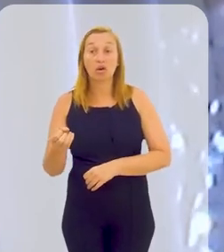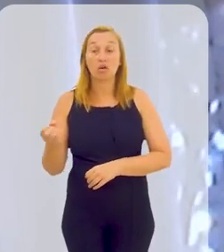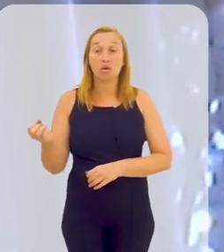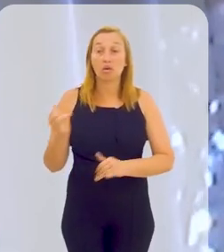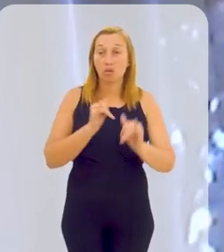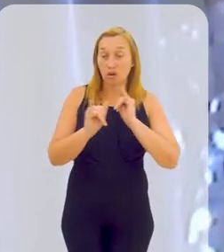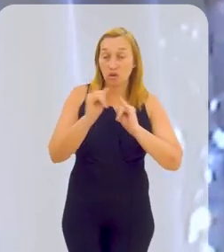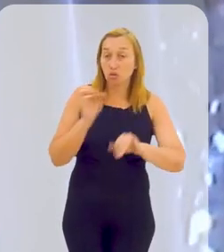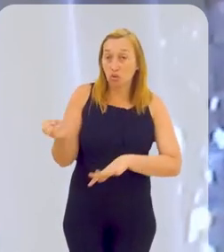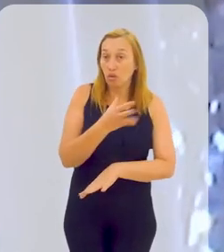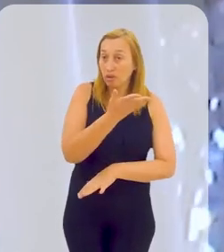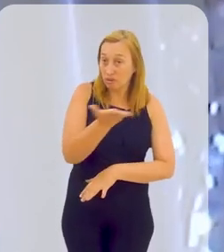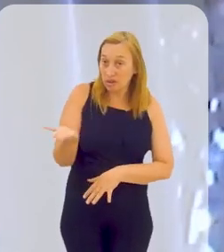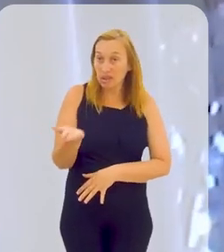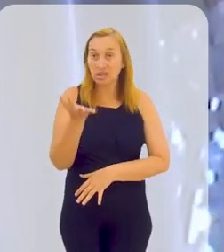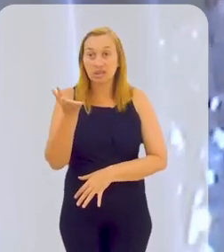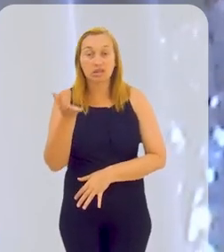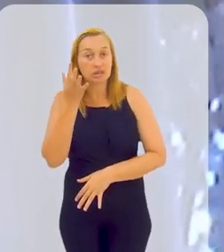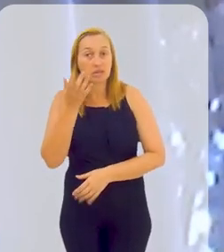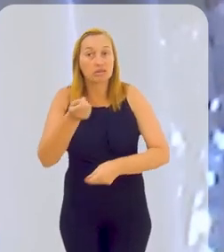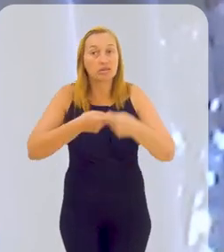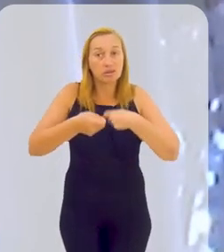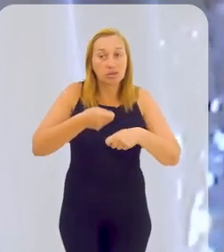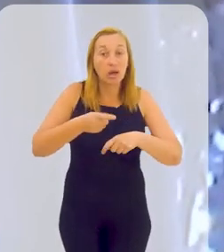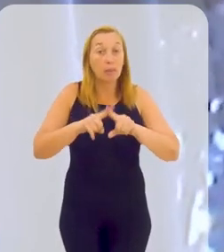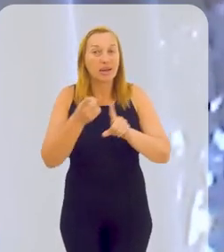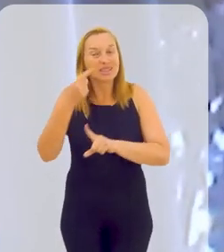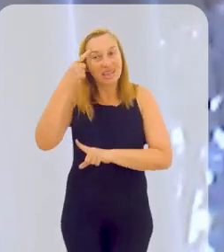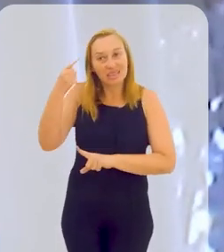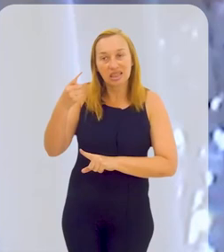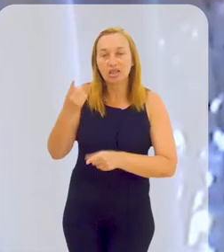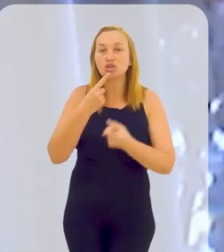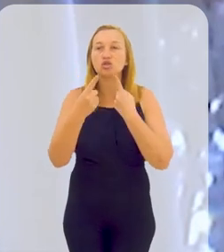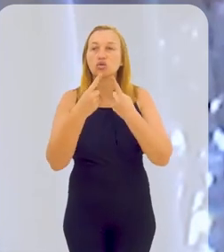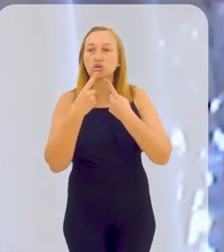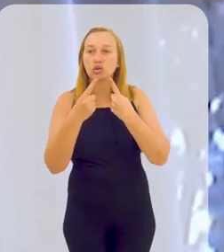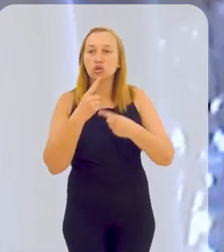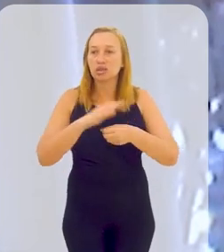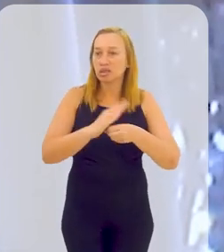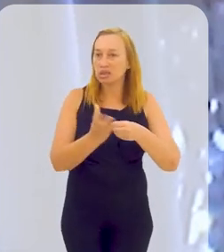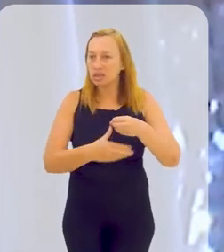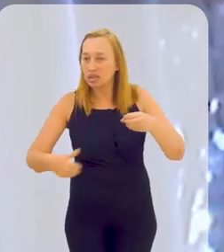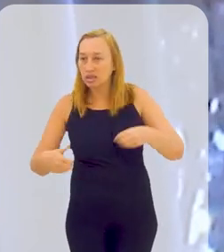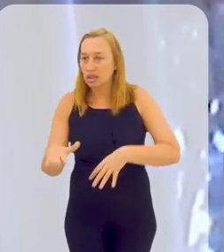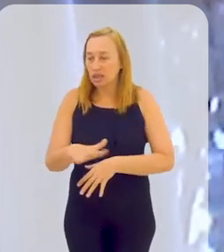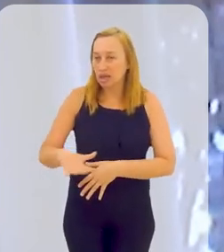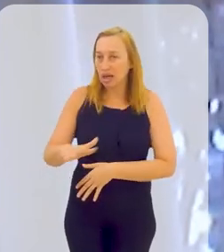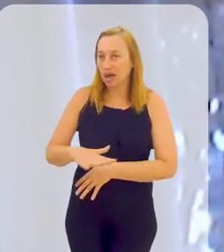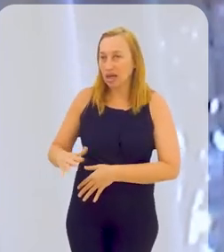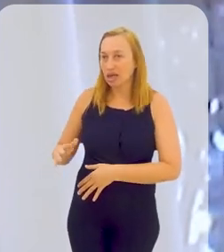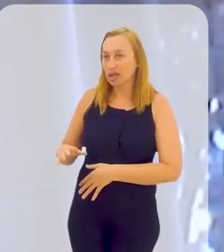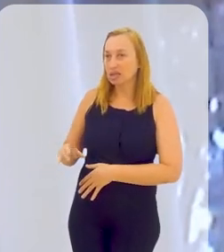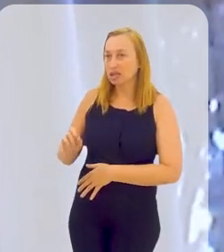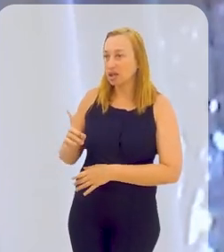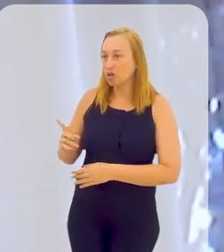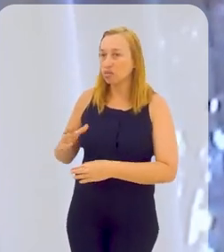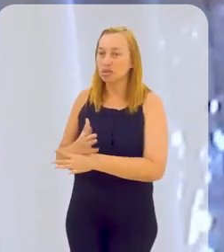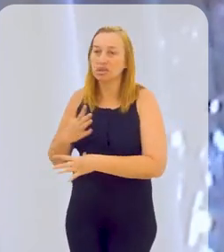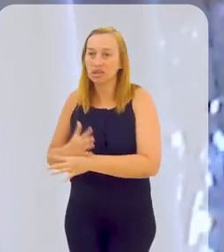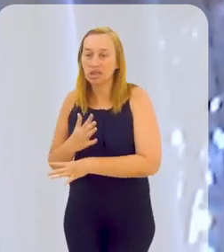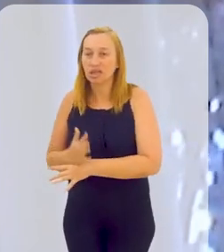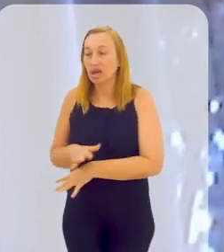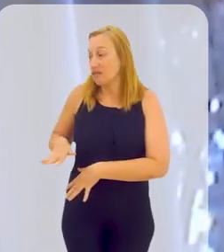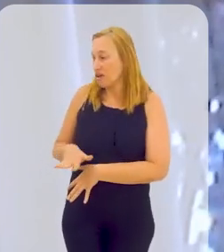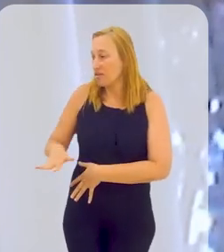novidade para vocês, não sei que a gente está em negociação, mas a ideia é trazer a discussão sobre saneamento em áreas irregulares não urbanizadas,